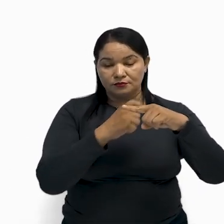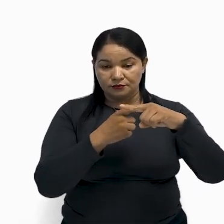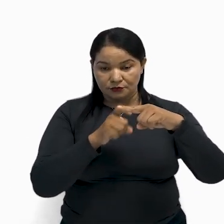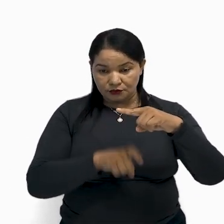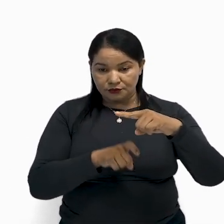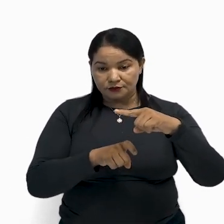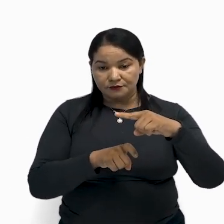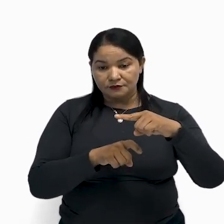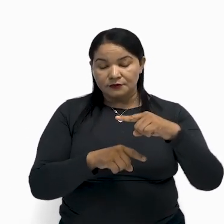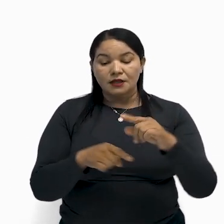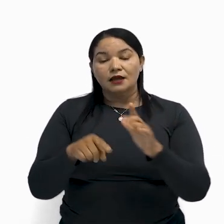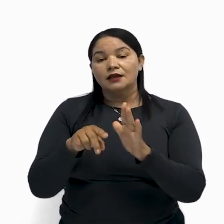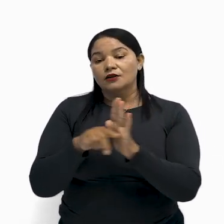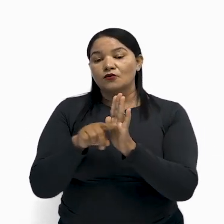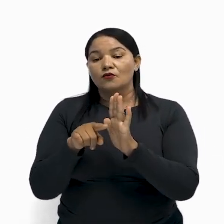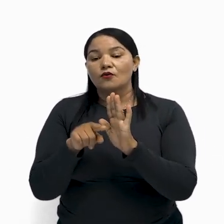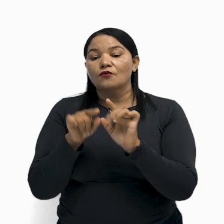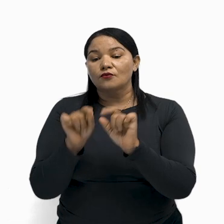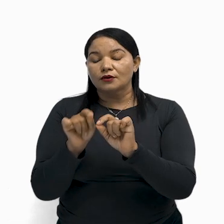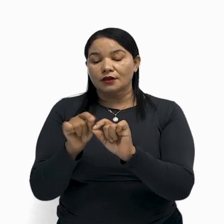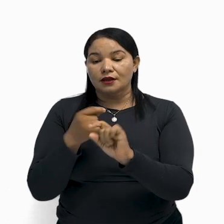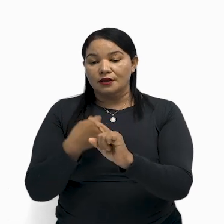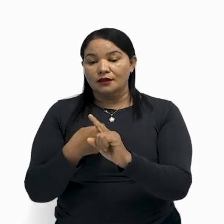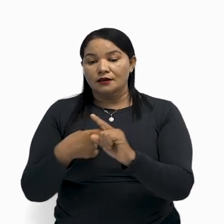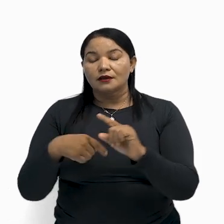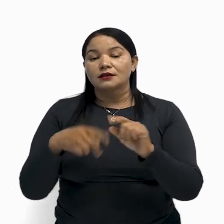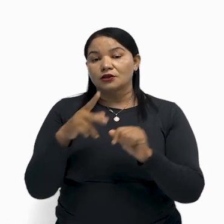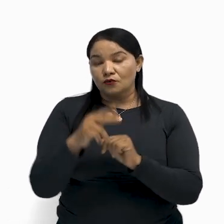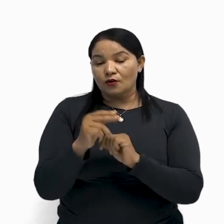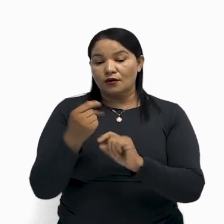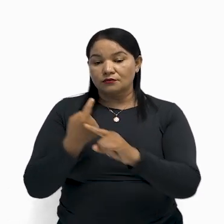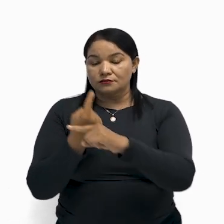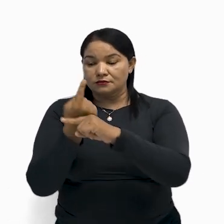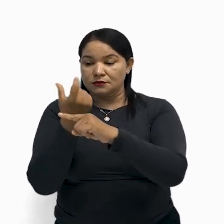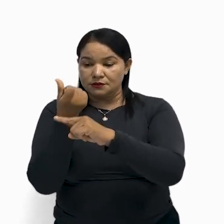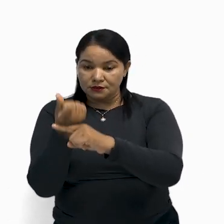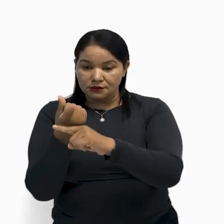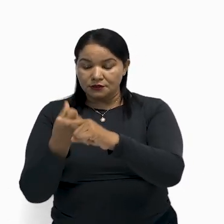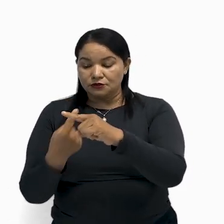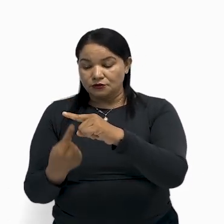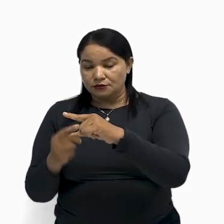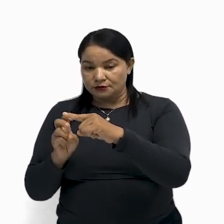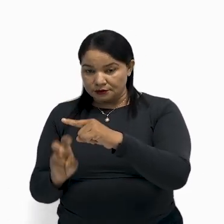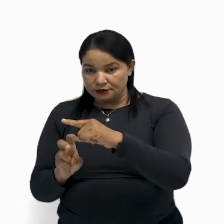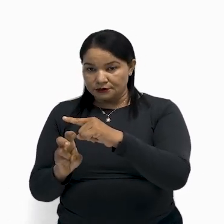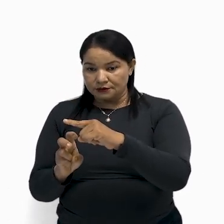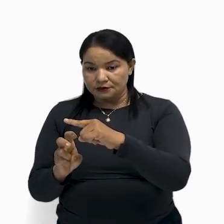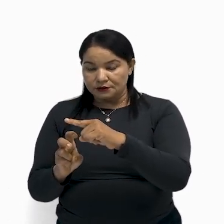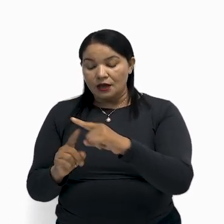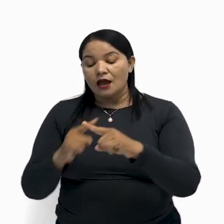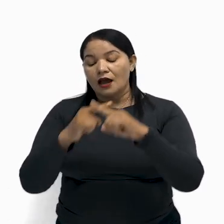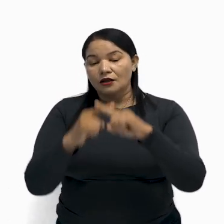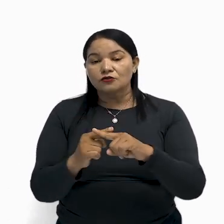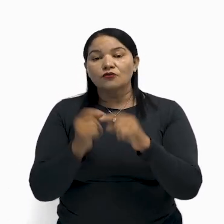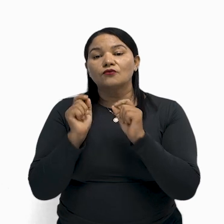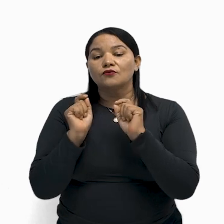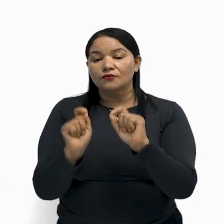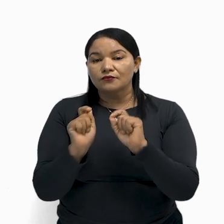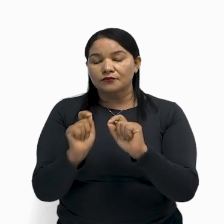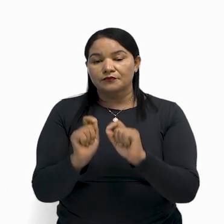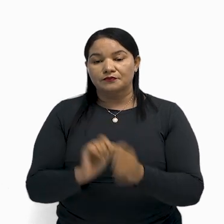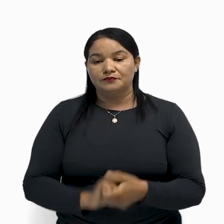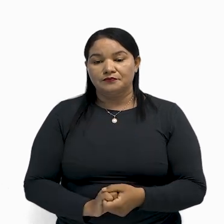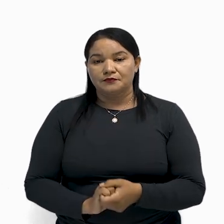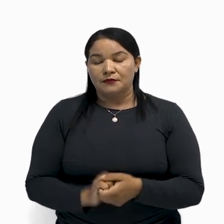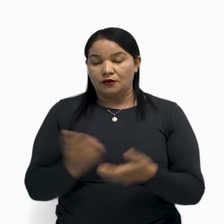que foram dados, tá? Então, vou usar esses valores, que foram, os três valores que